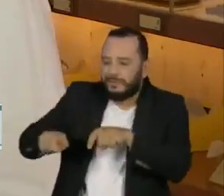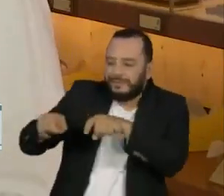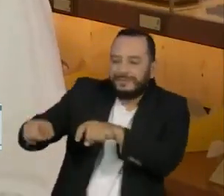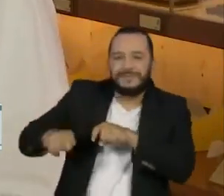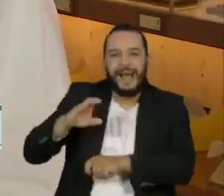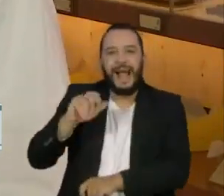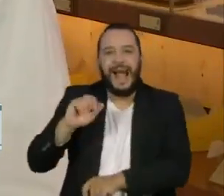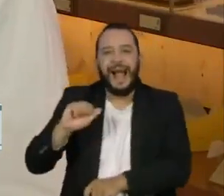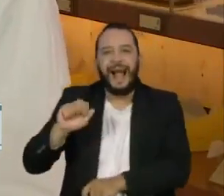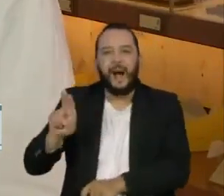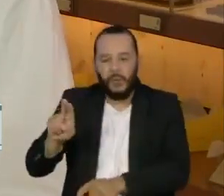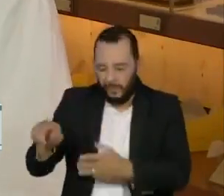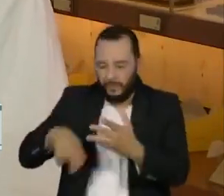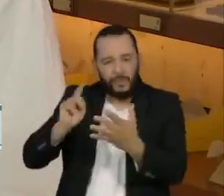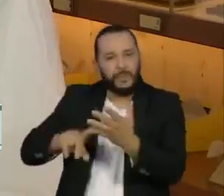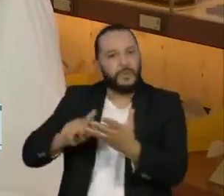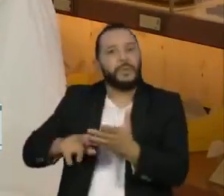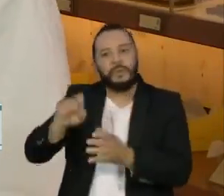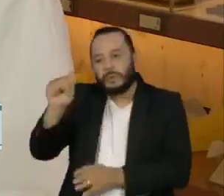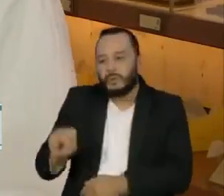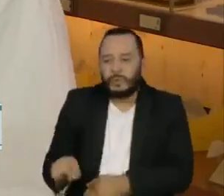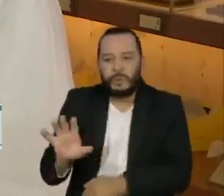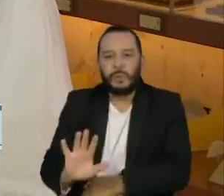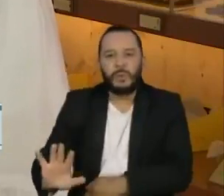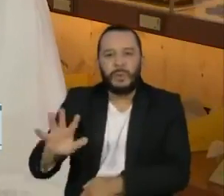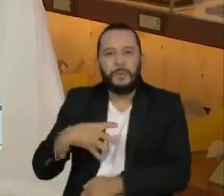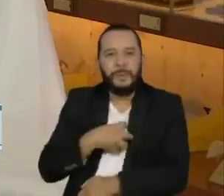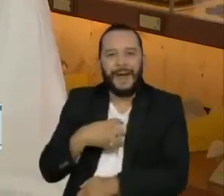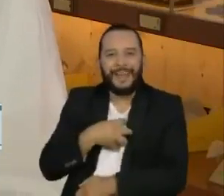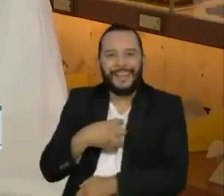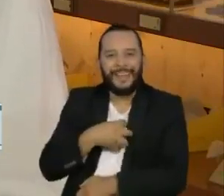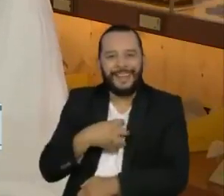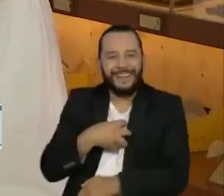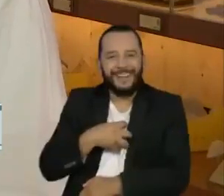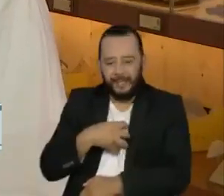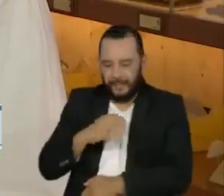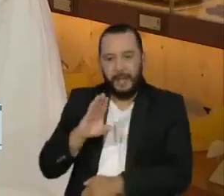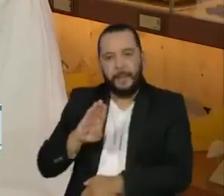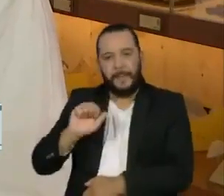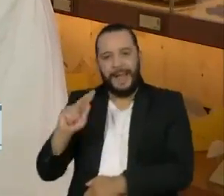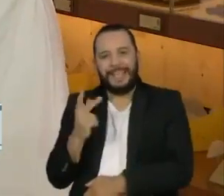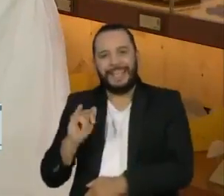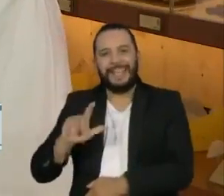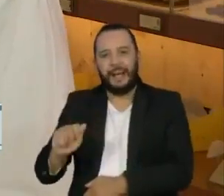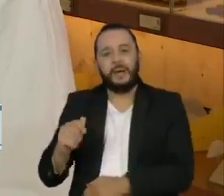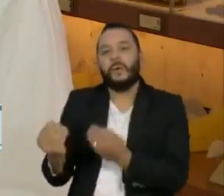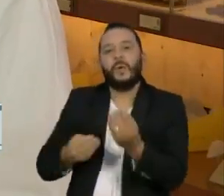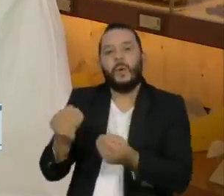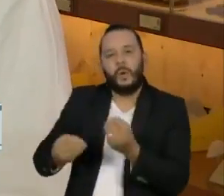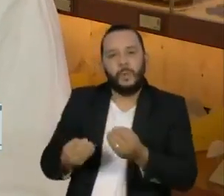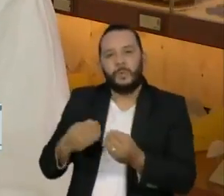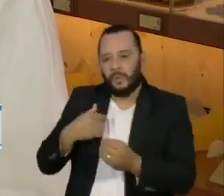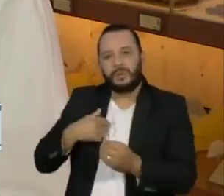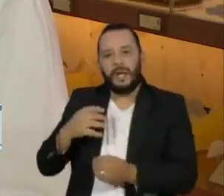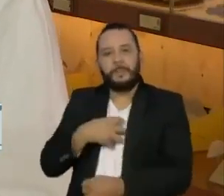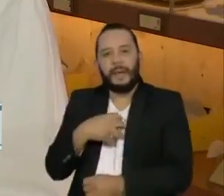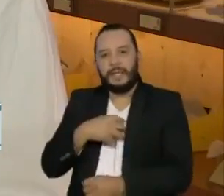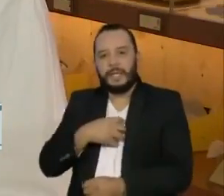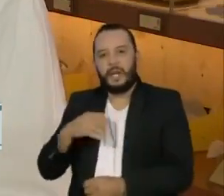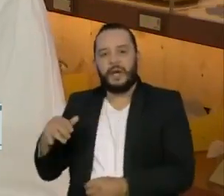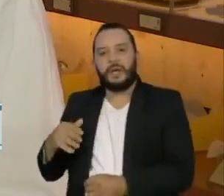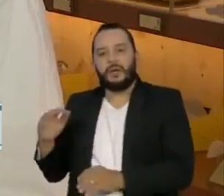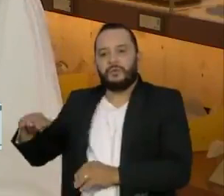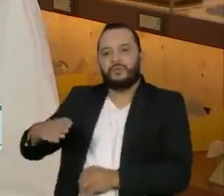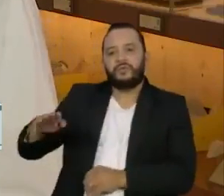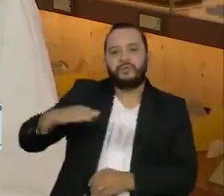dos pequenos e médios produtores lá do sul da Bahia, como que a amêndoa chega aqui para a gente em São Paulo. E esse tour, assim,